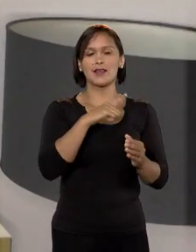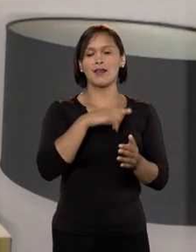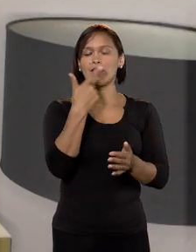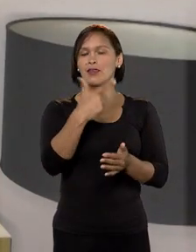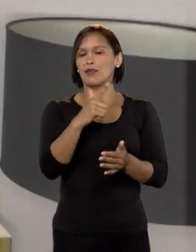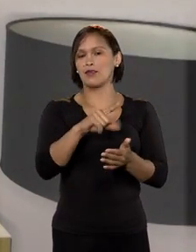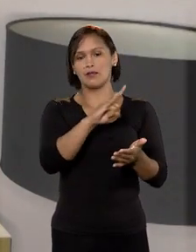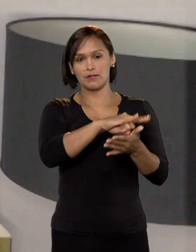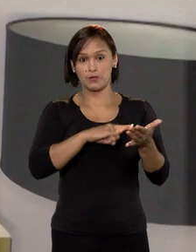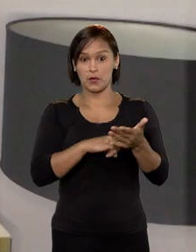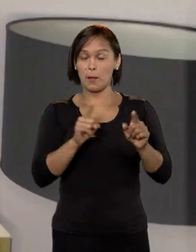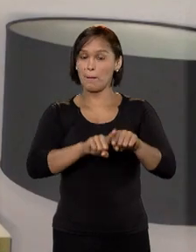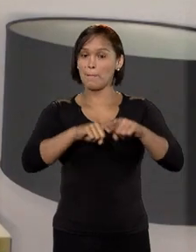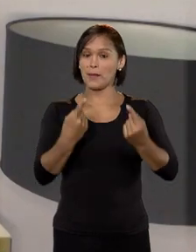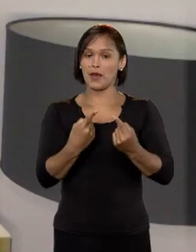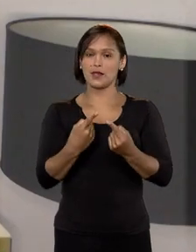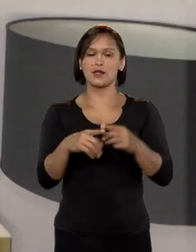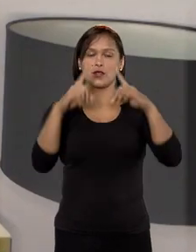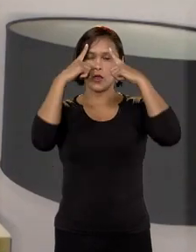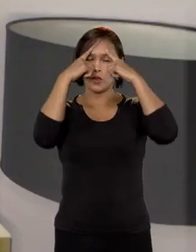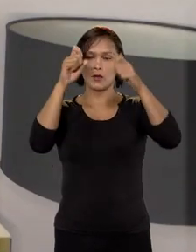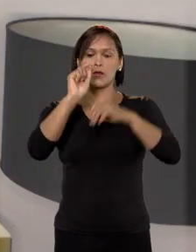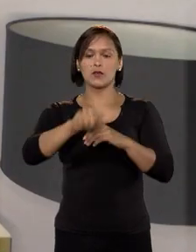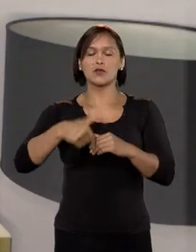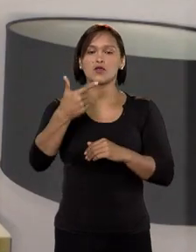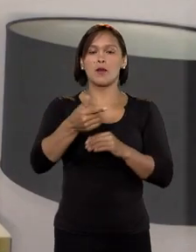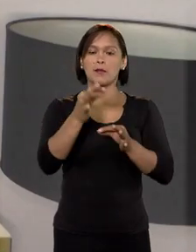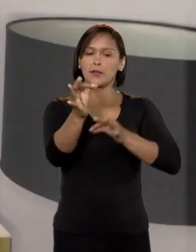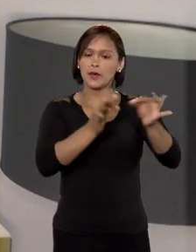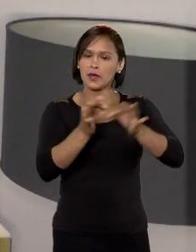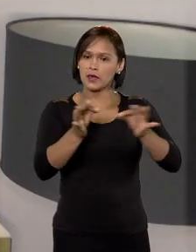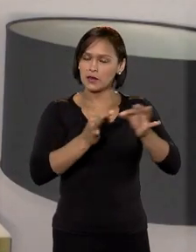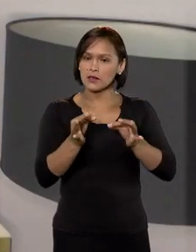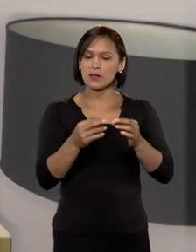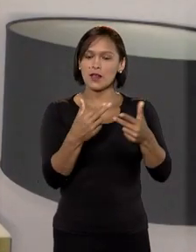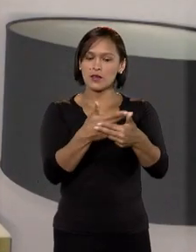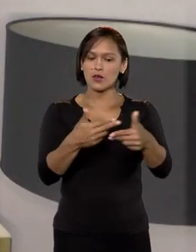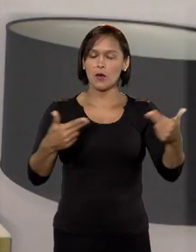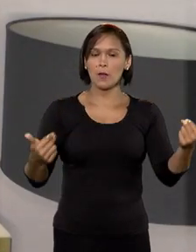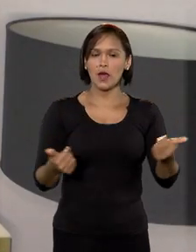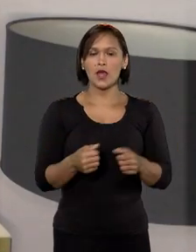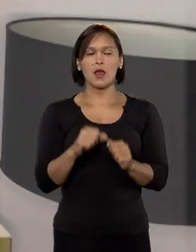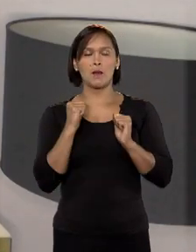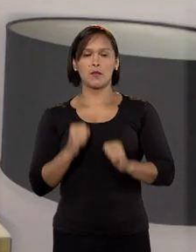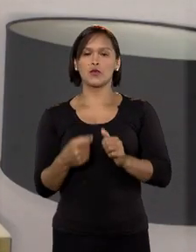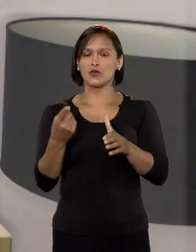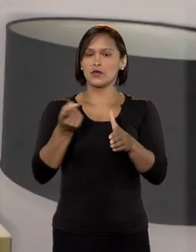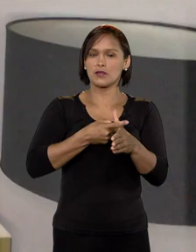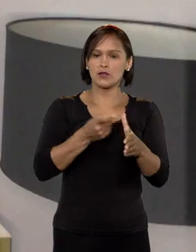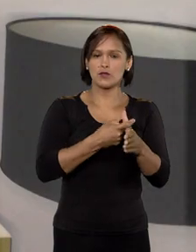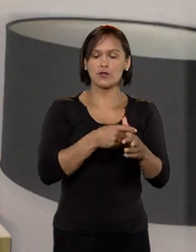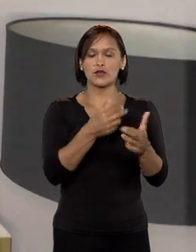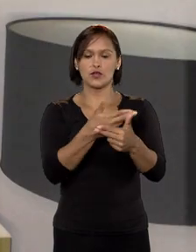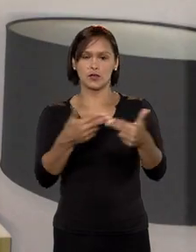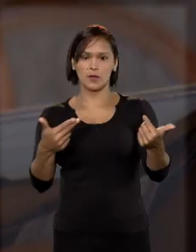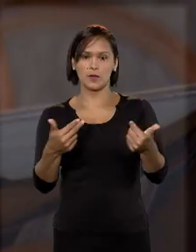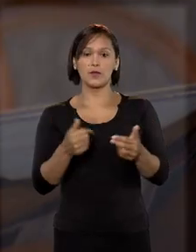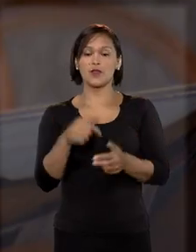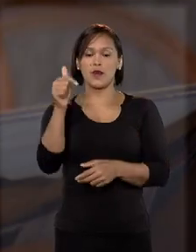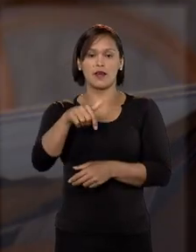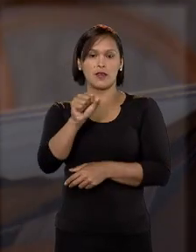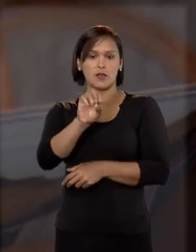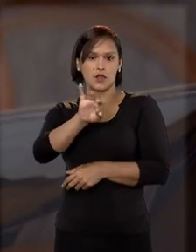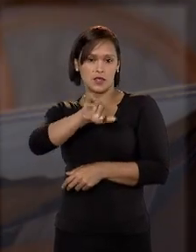localizado em área irregular. Para o tribunal, só após a regularização do bem, a sobrepartilha poderia ser requerida.